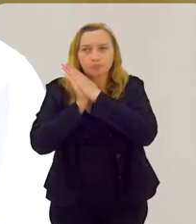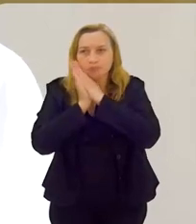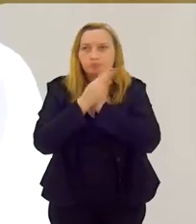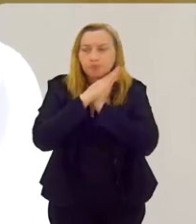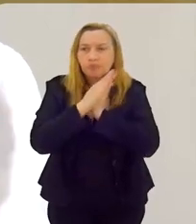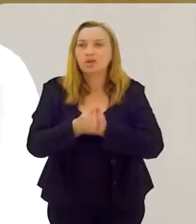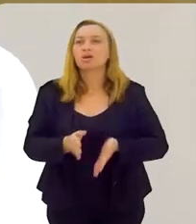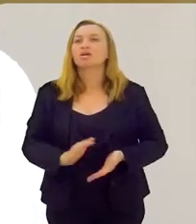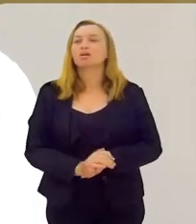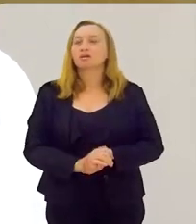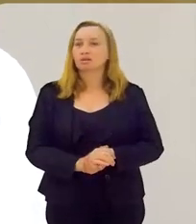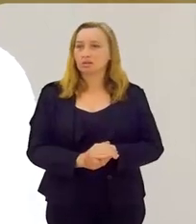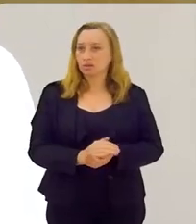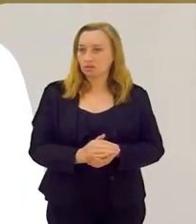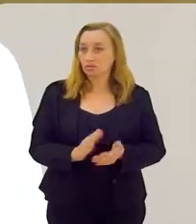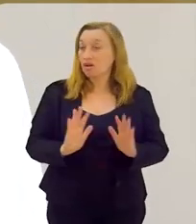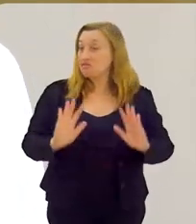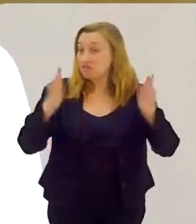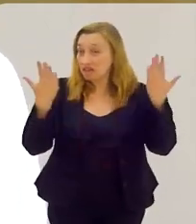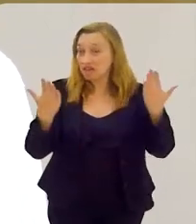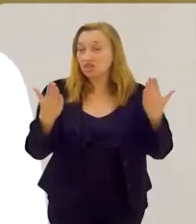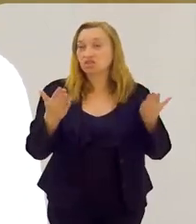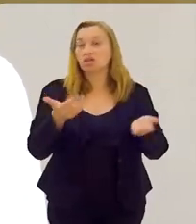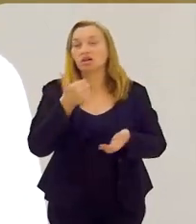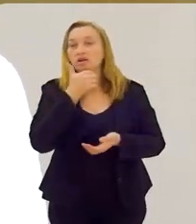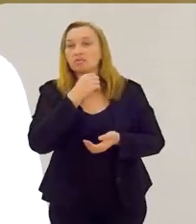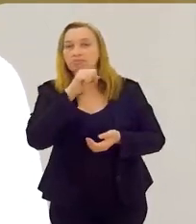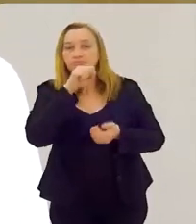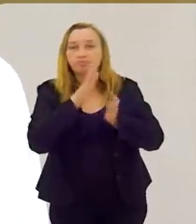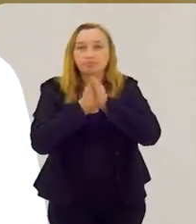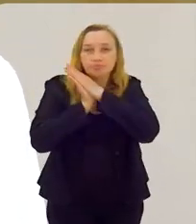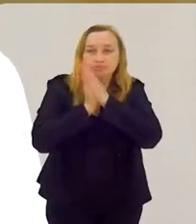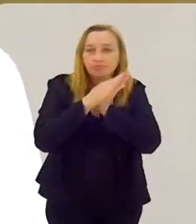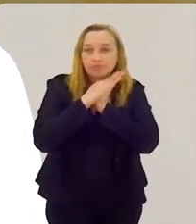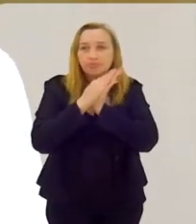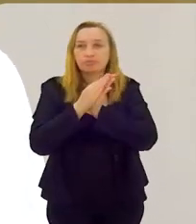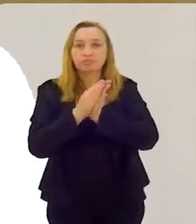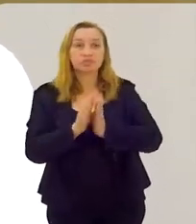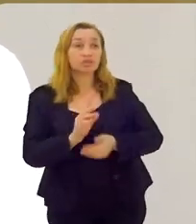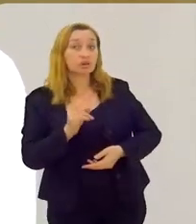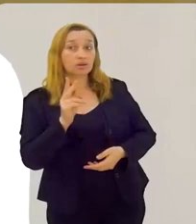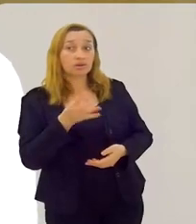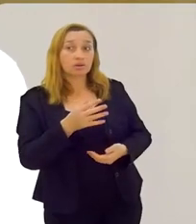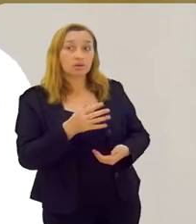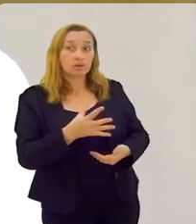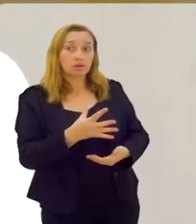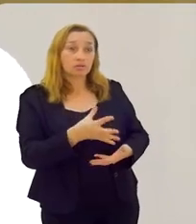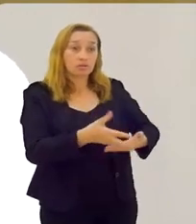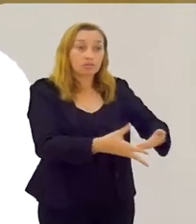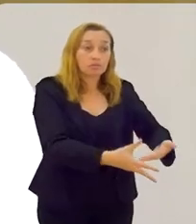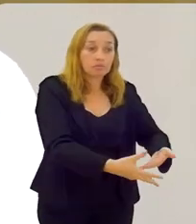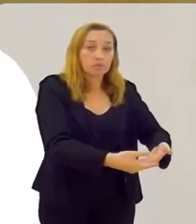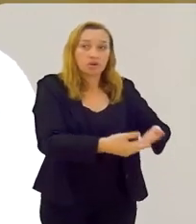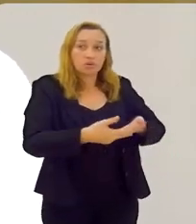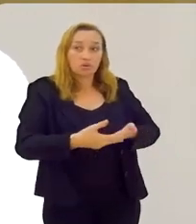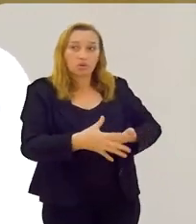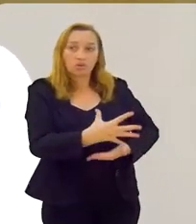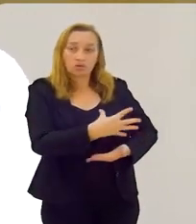tinha tido uma cerimônia, mãe Oxum estava em terra, estava virada, e mãe Oxum pegou o filho